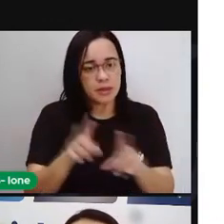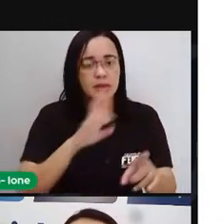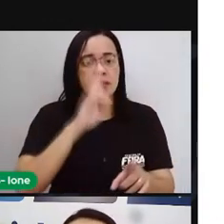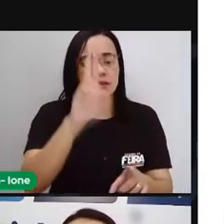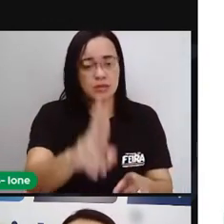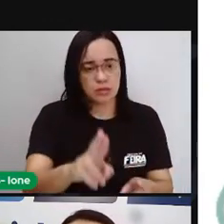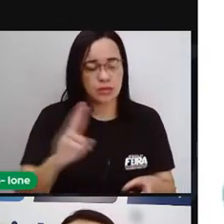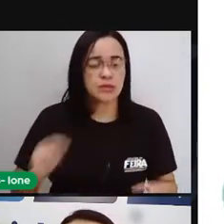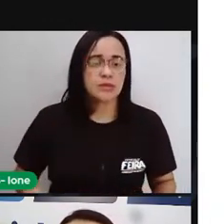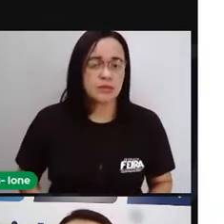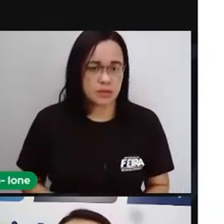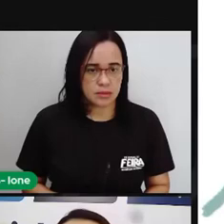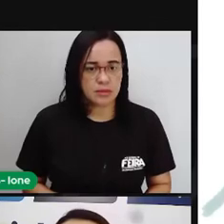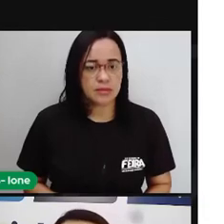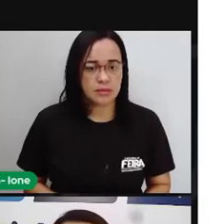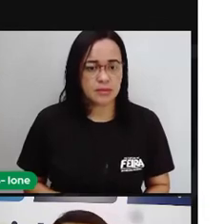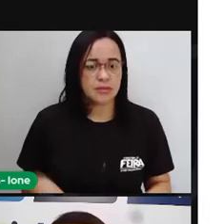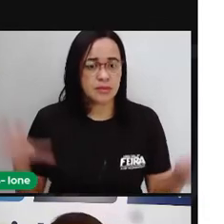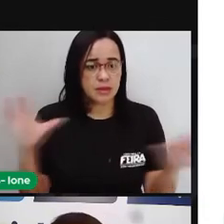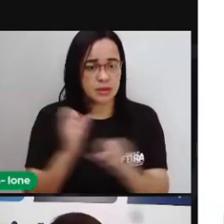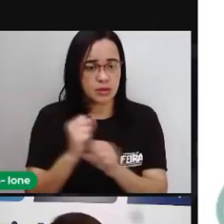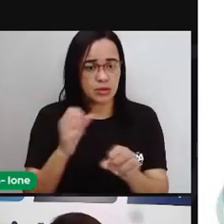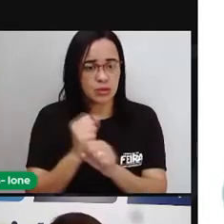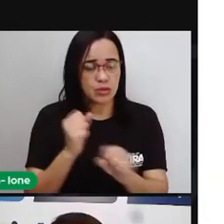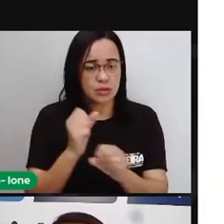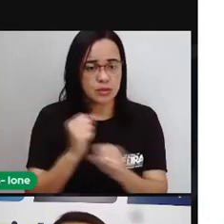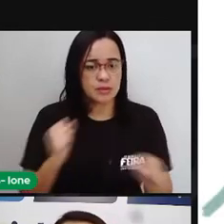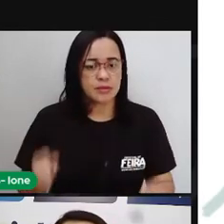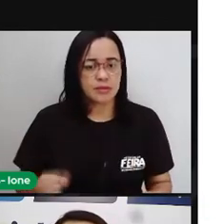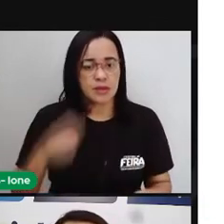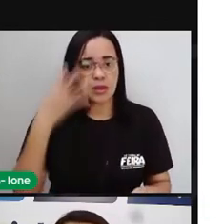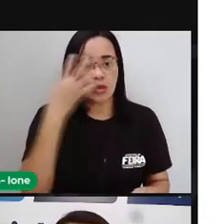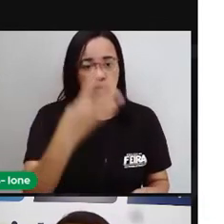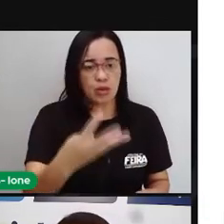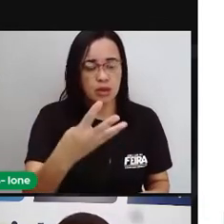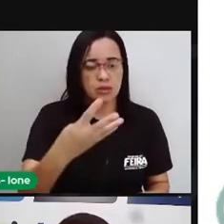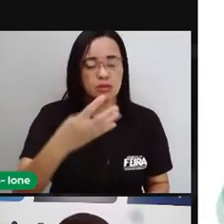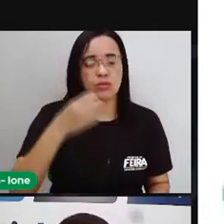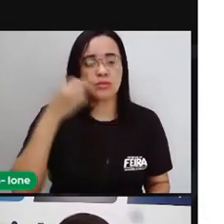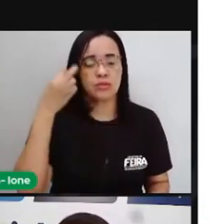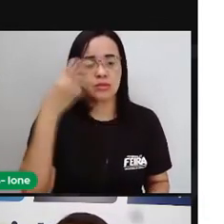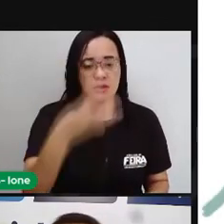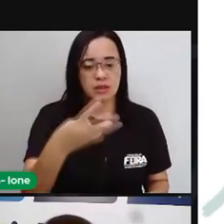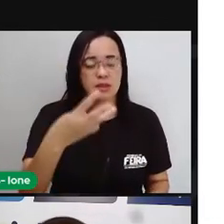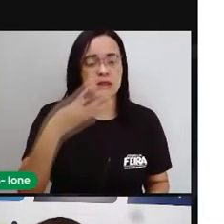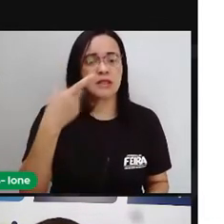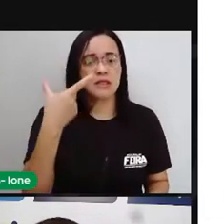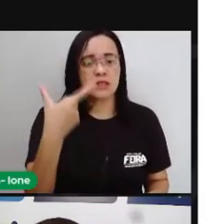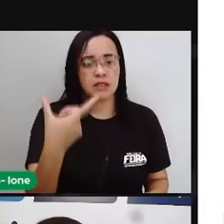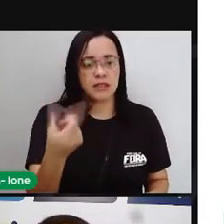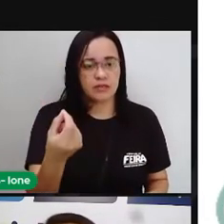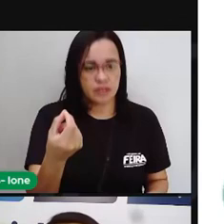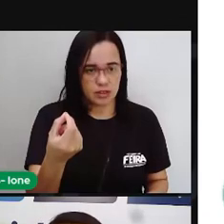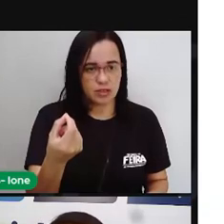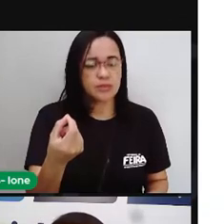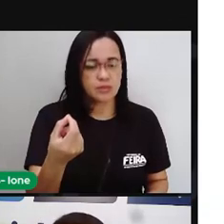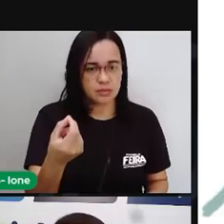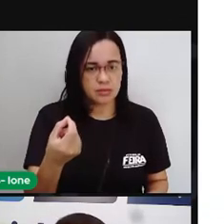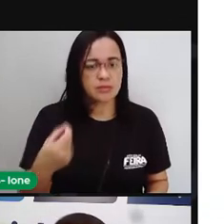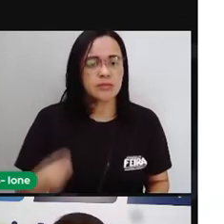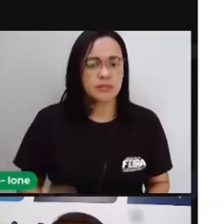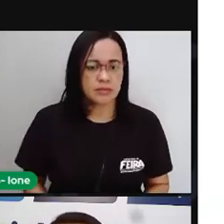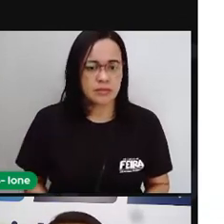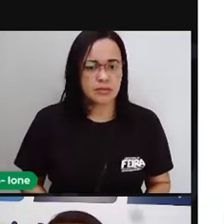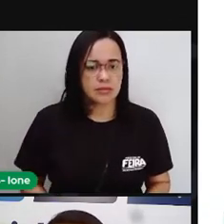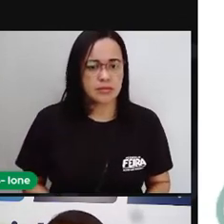horas 5 vezes 4.320 que vai dar 21.600. E para 4 horas 4